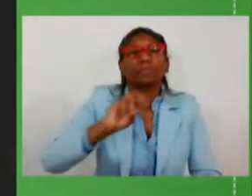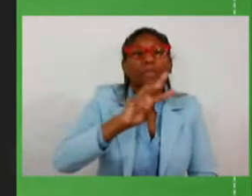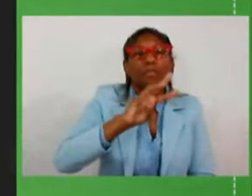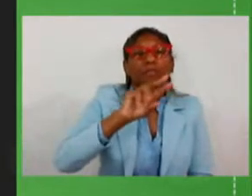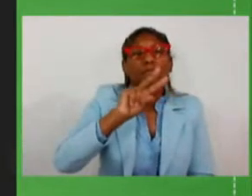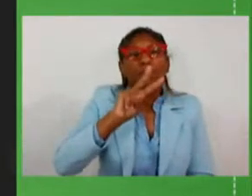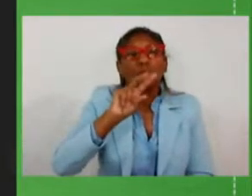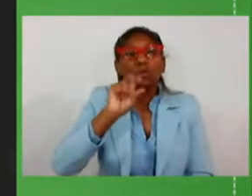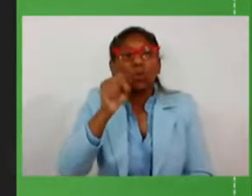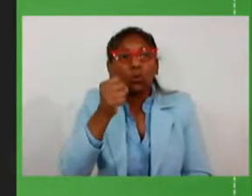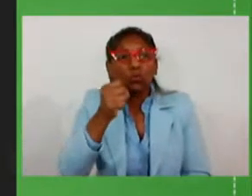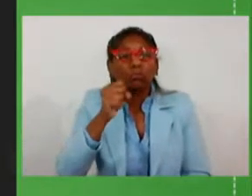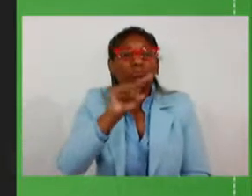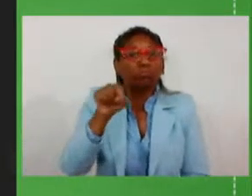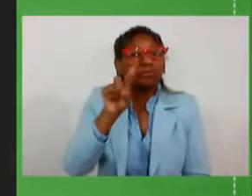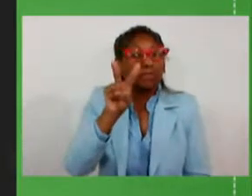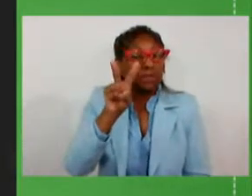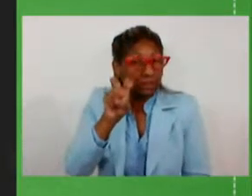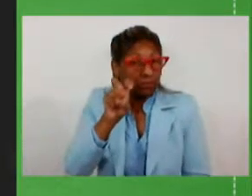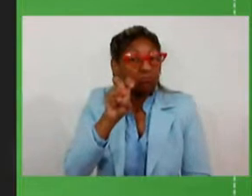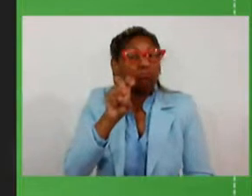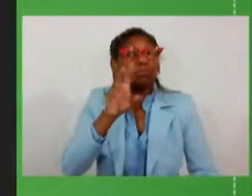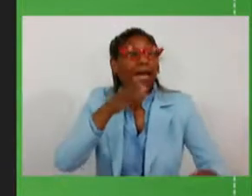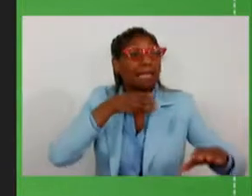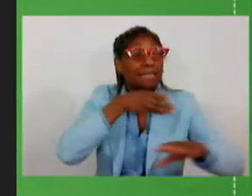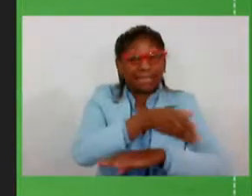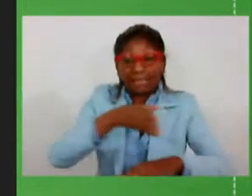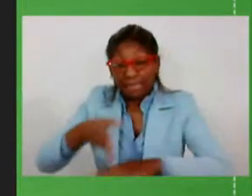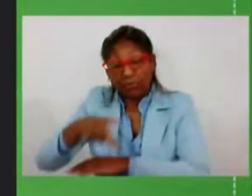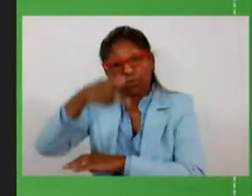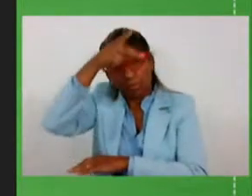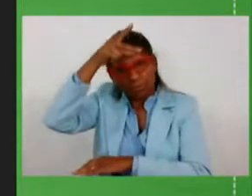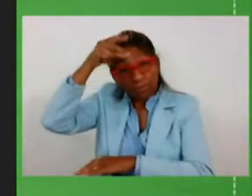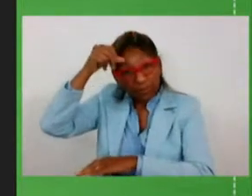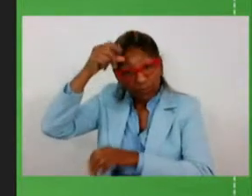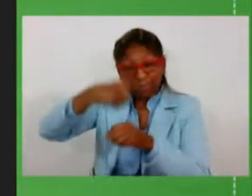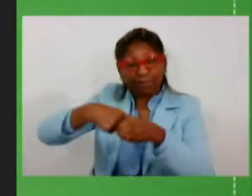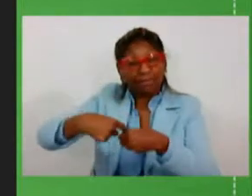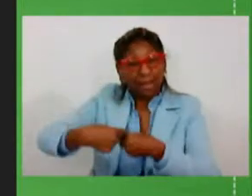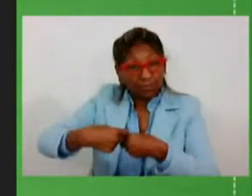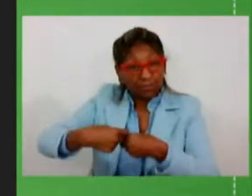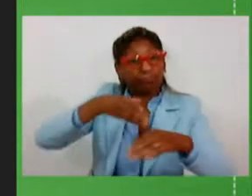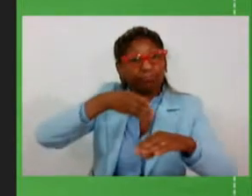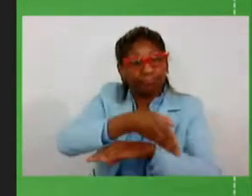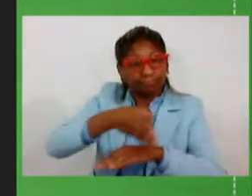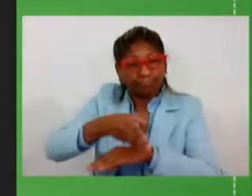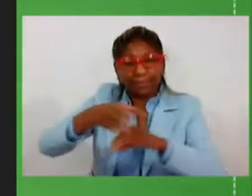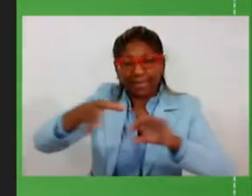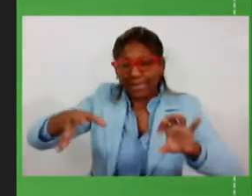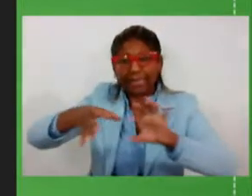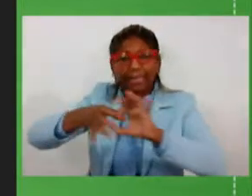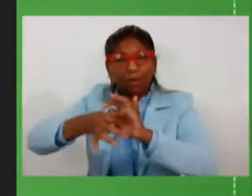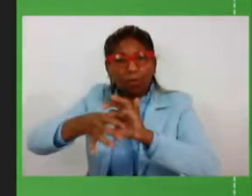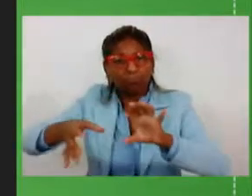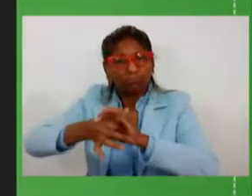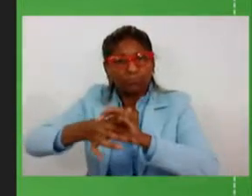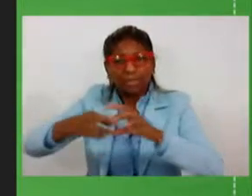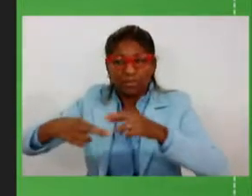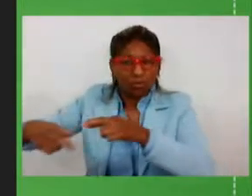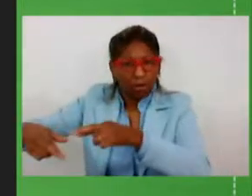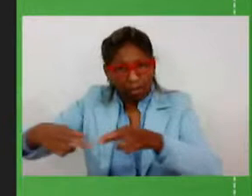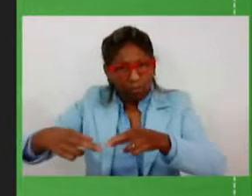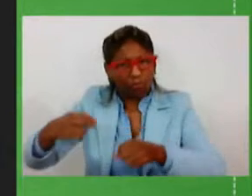financiar obras de acessos municipais do nosso Estado. Ligações regionais, obras que são